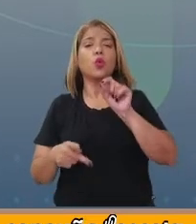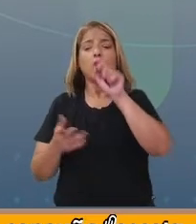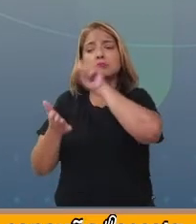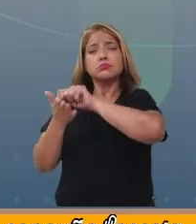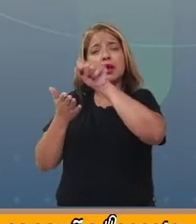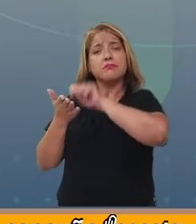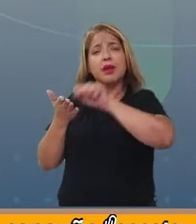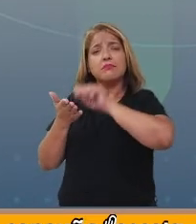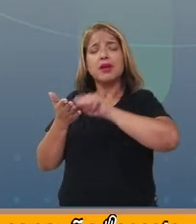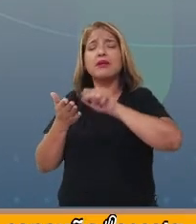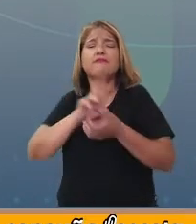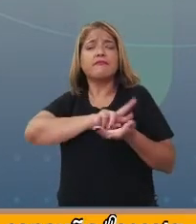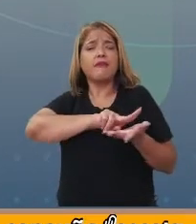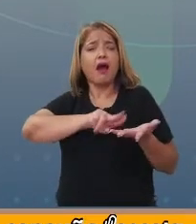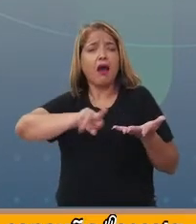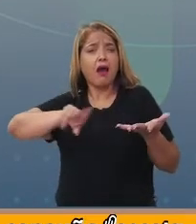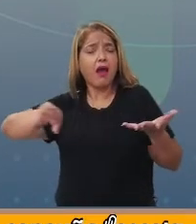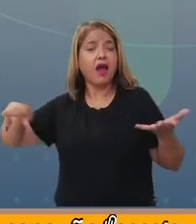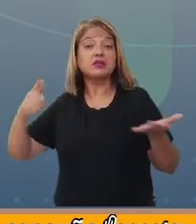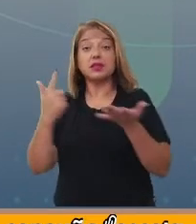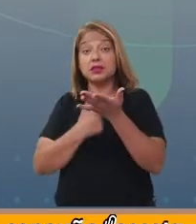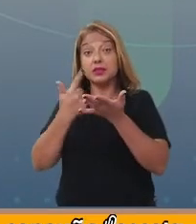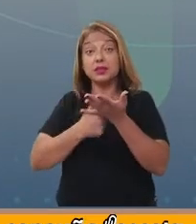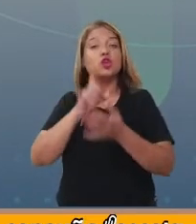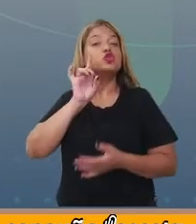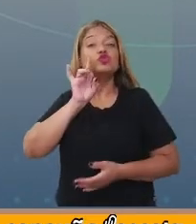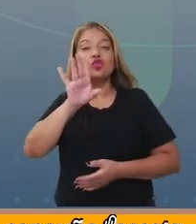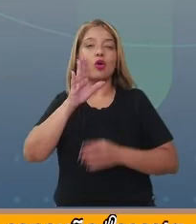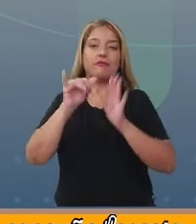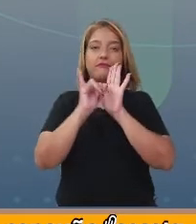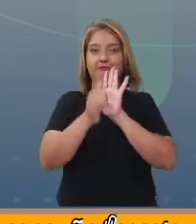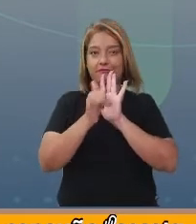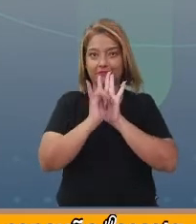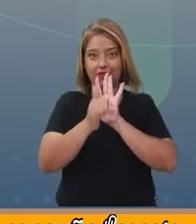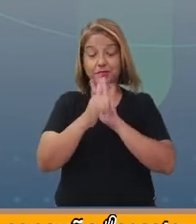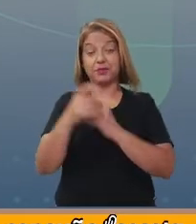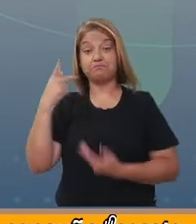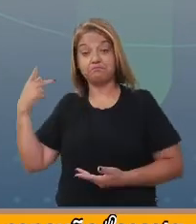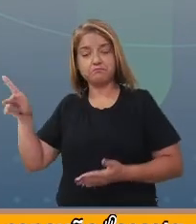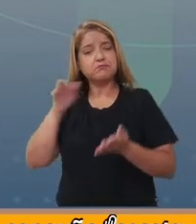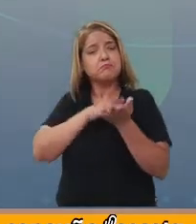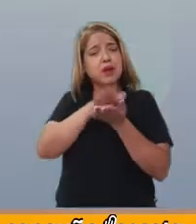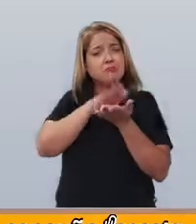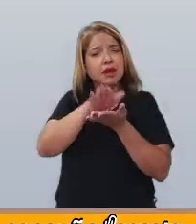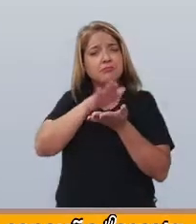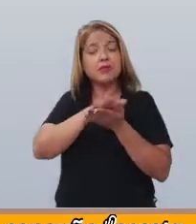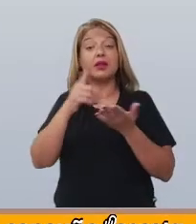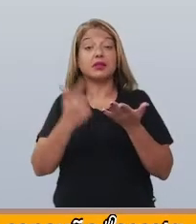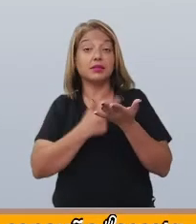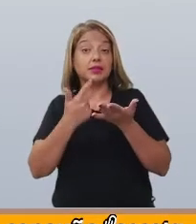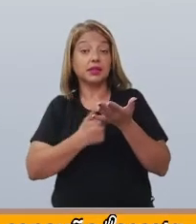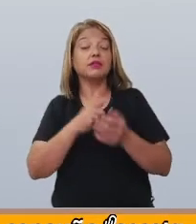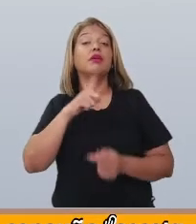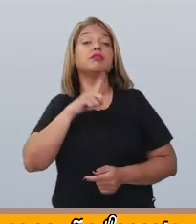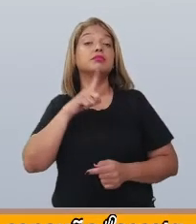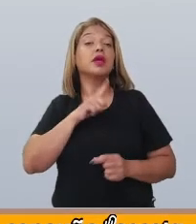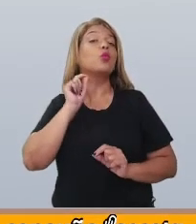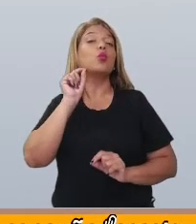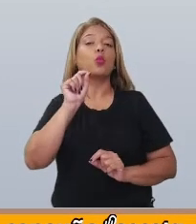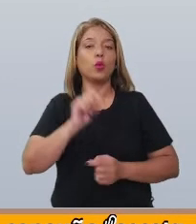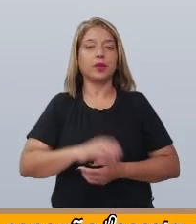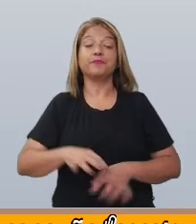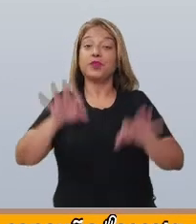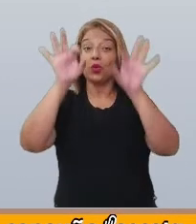volume apenas de fábulas. Das produções de Lobato, destacam-se A